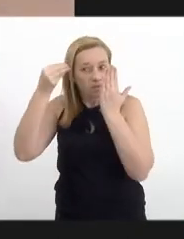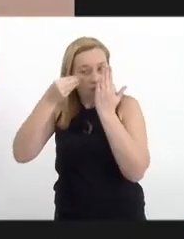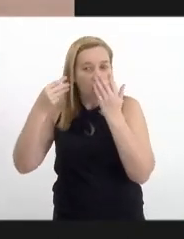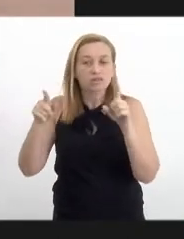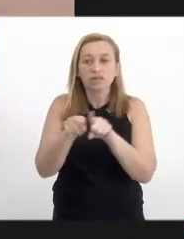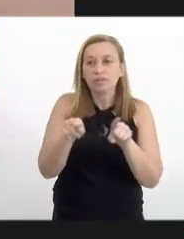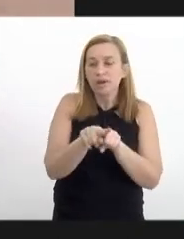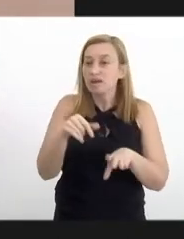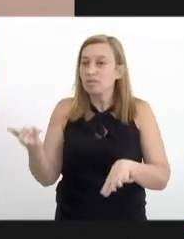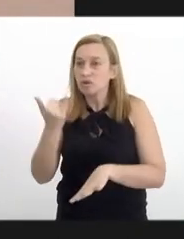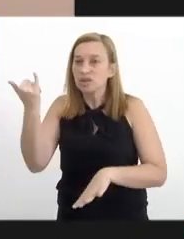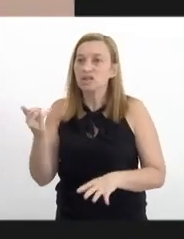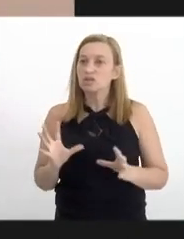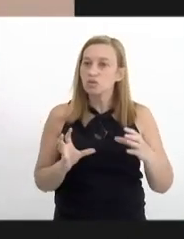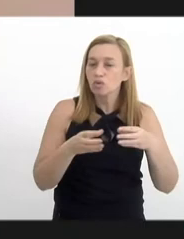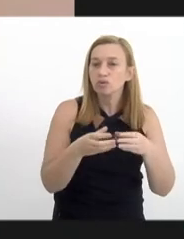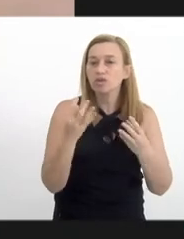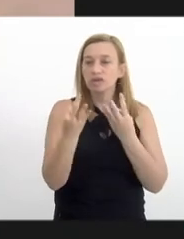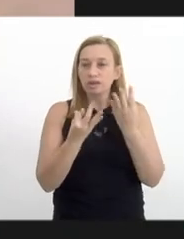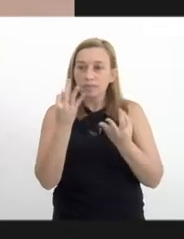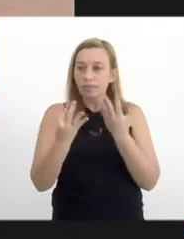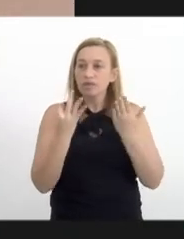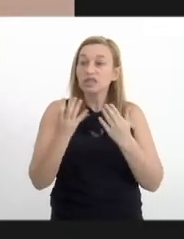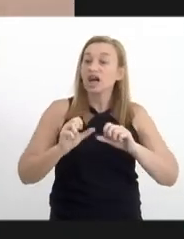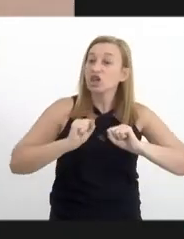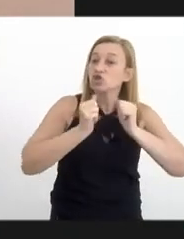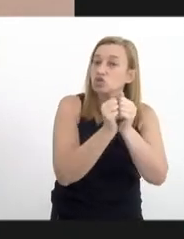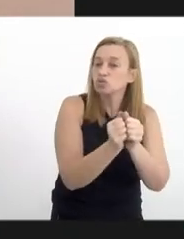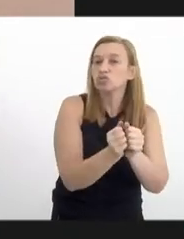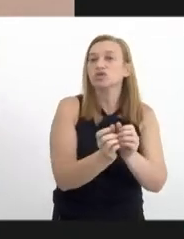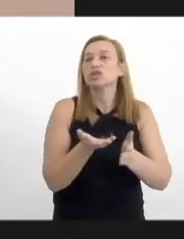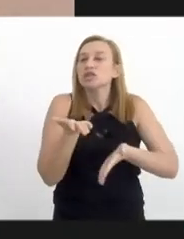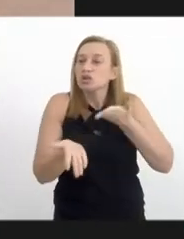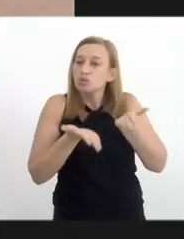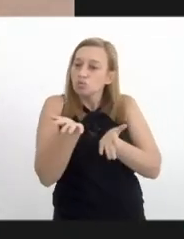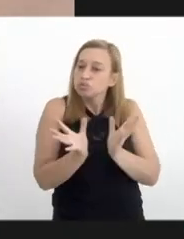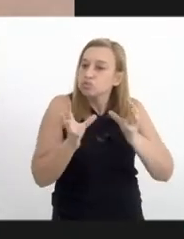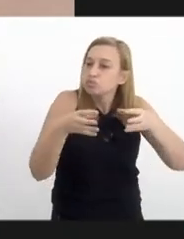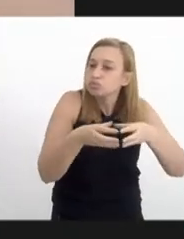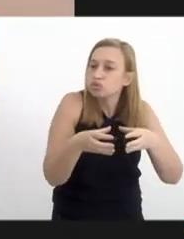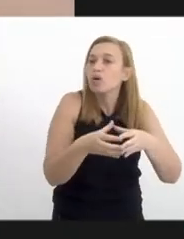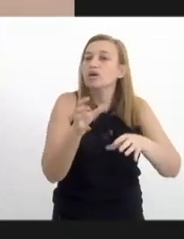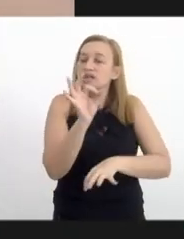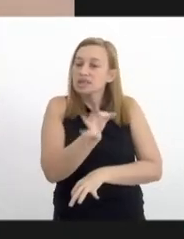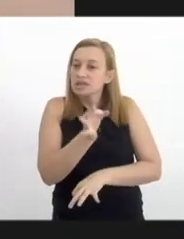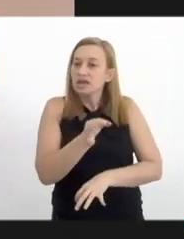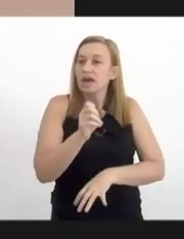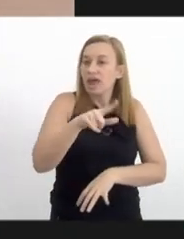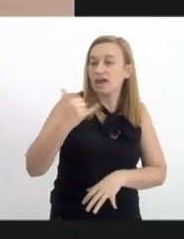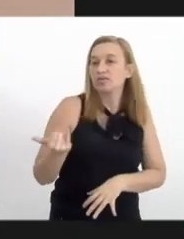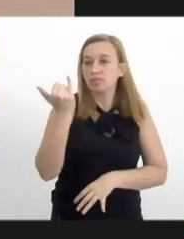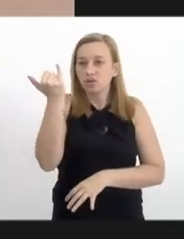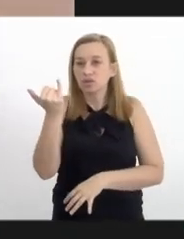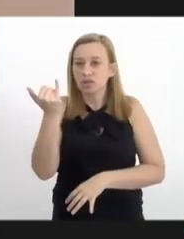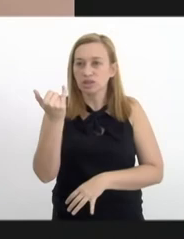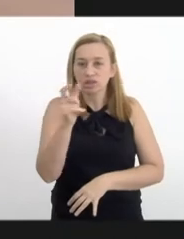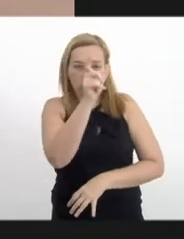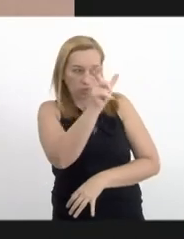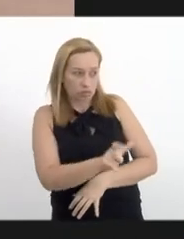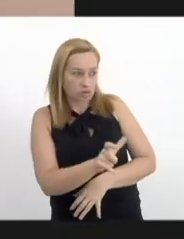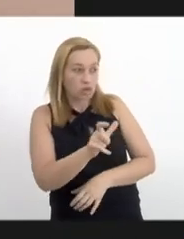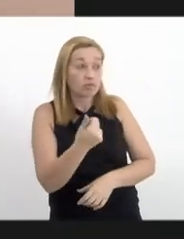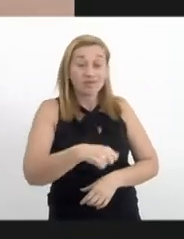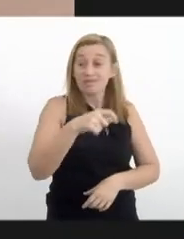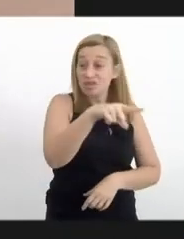e a comunidade terapêutica ela deve estar inserida nessa rede de cuidados, porque ela sim, ela é importante e o sujeito é quem deve